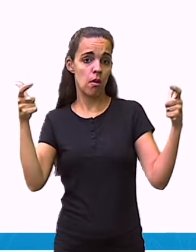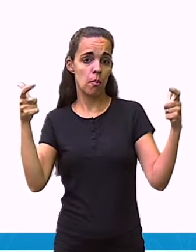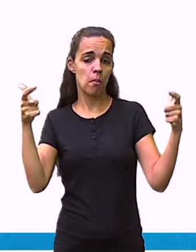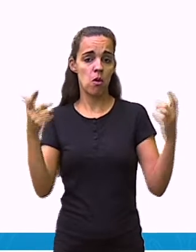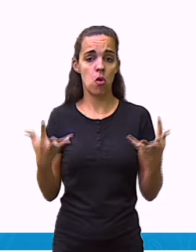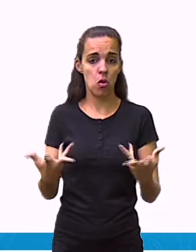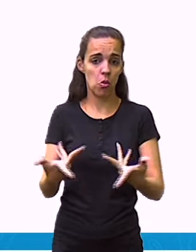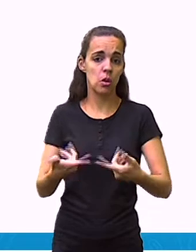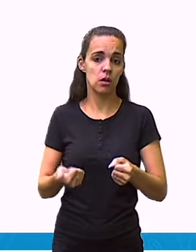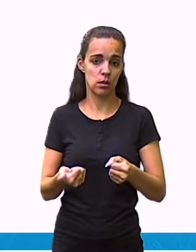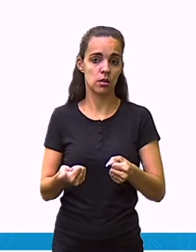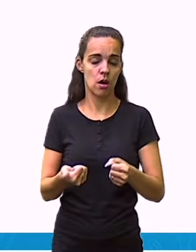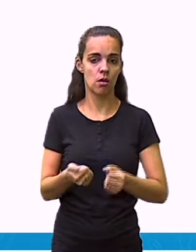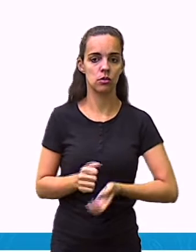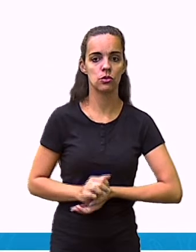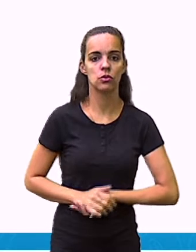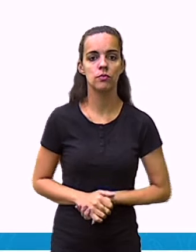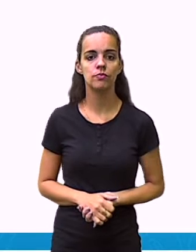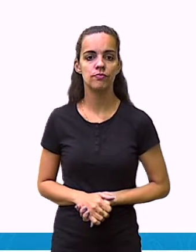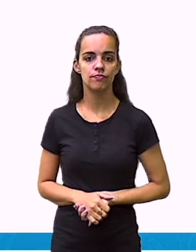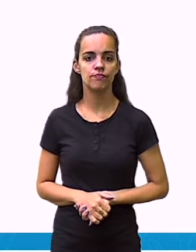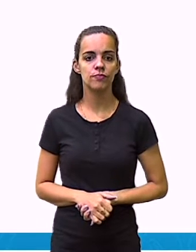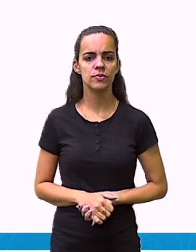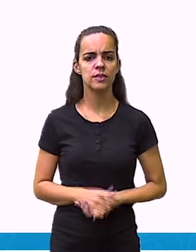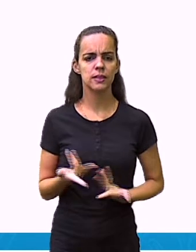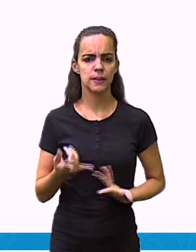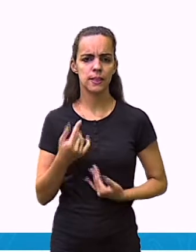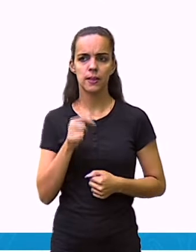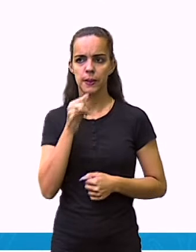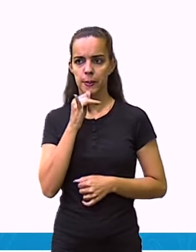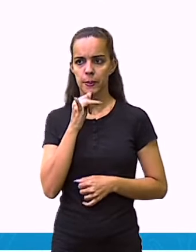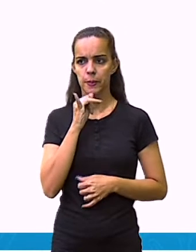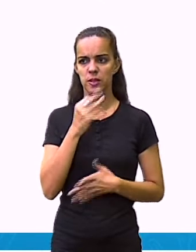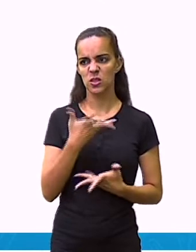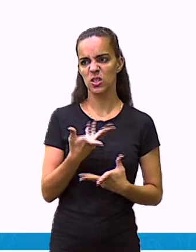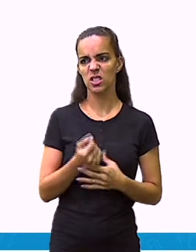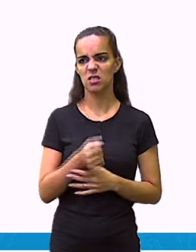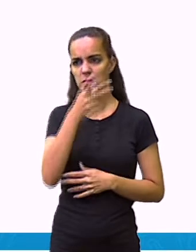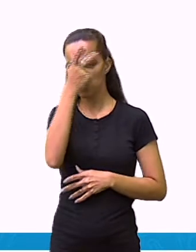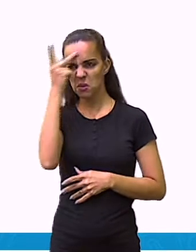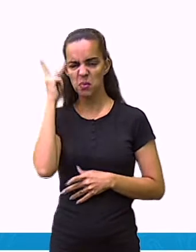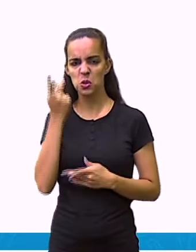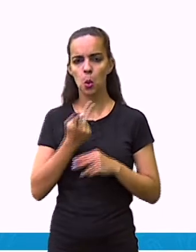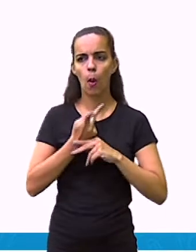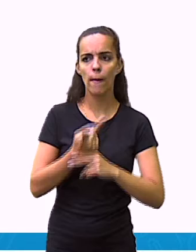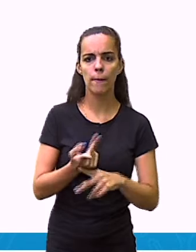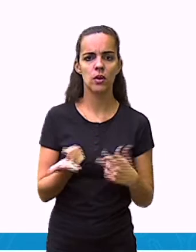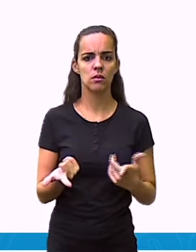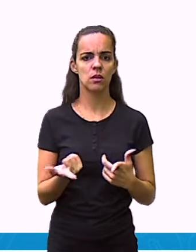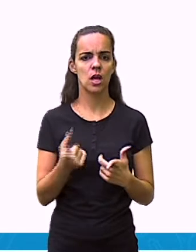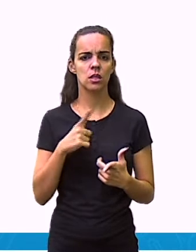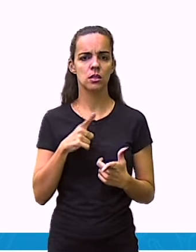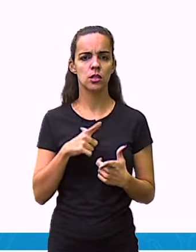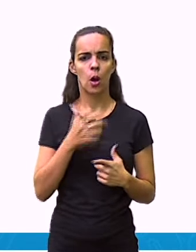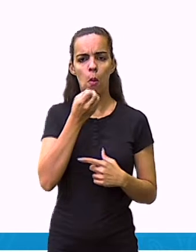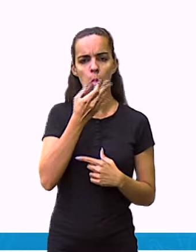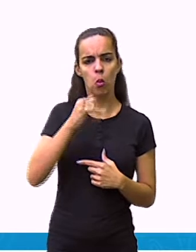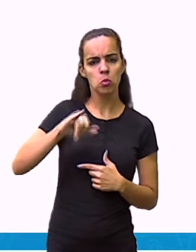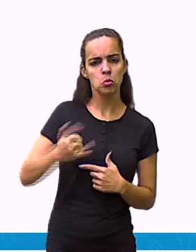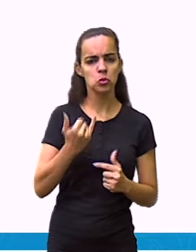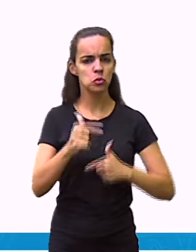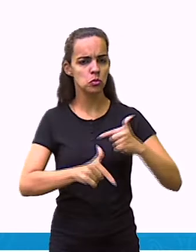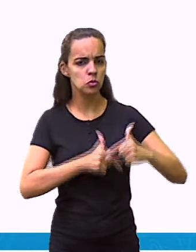ou com a maior qualidade. Nesses locais, as pessoas buscam boas oportunidades de